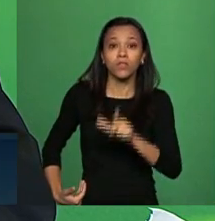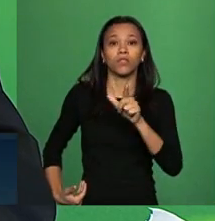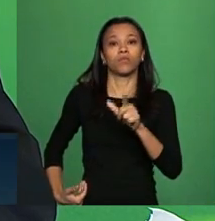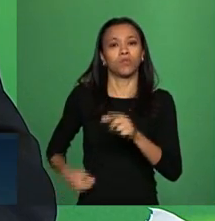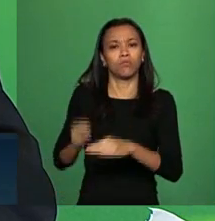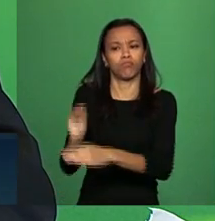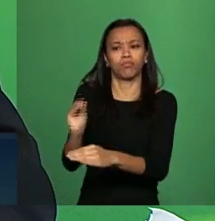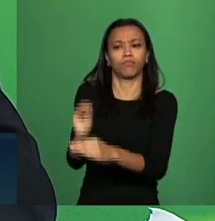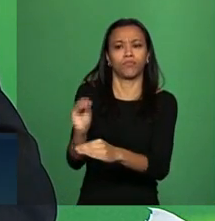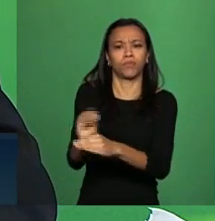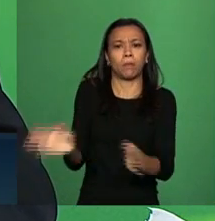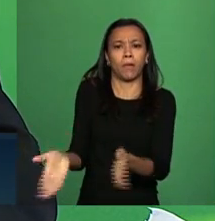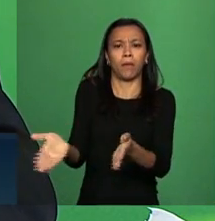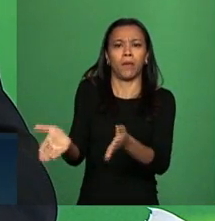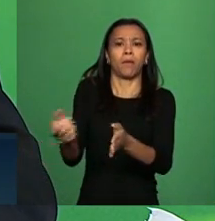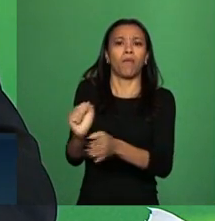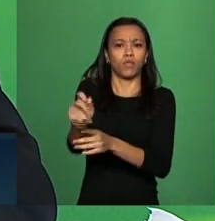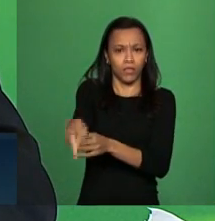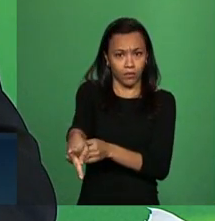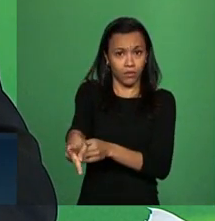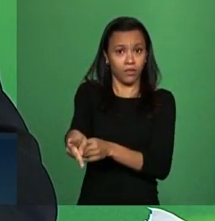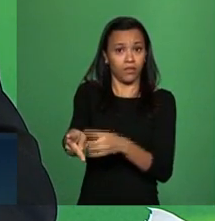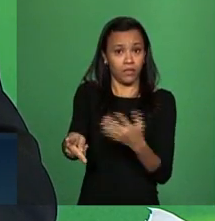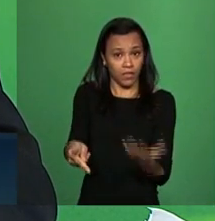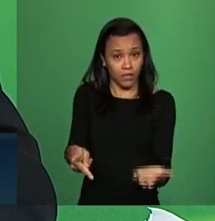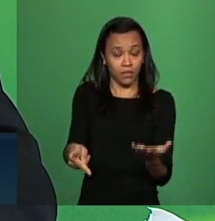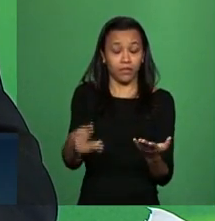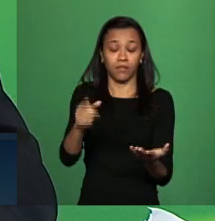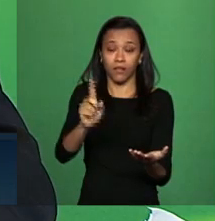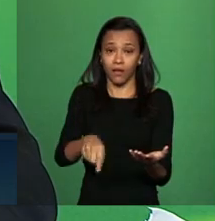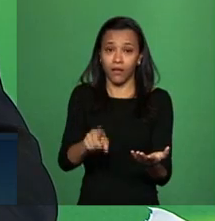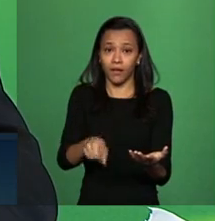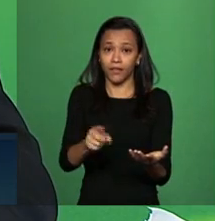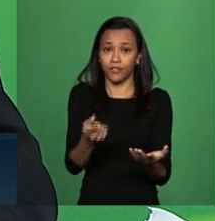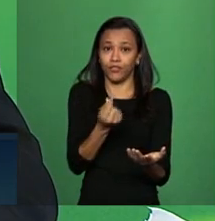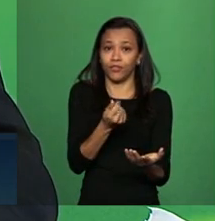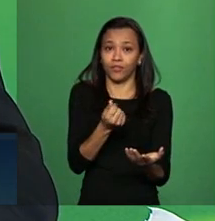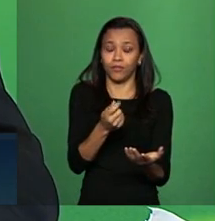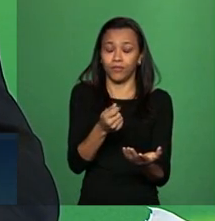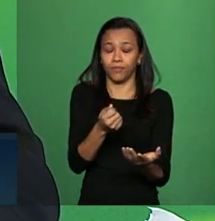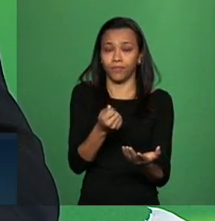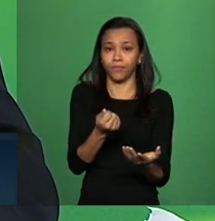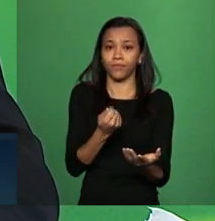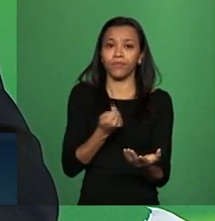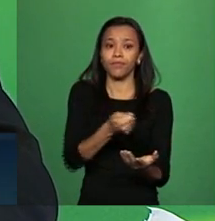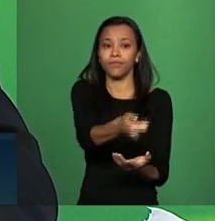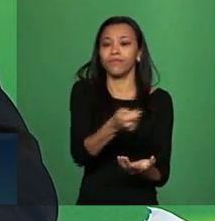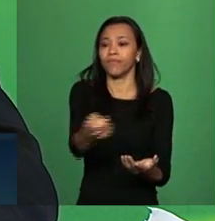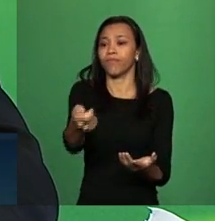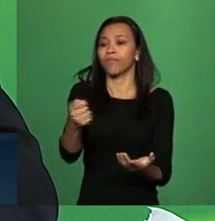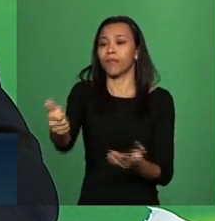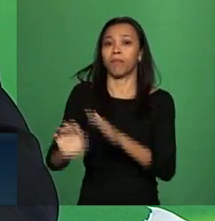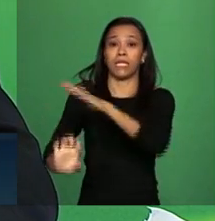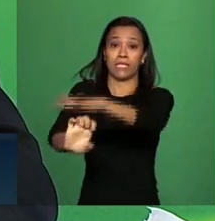social e essa exoneração como vocês sabem é um gasto do governo de dar dinheiro para as empresas para elas